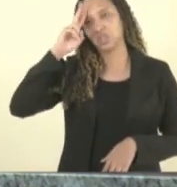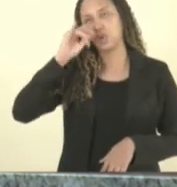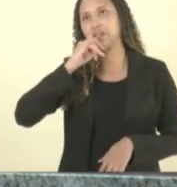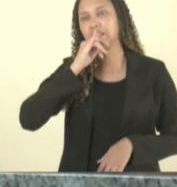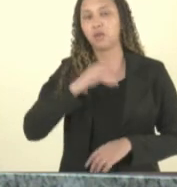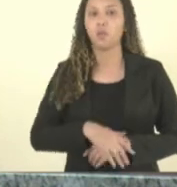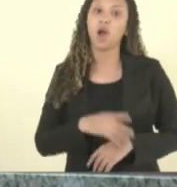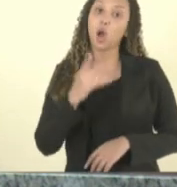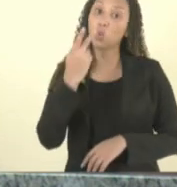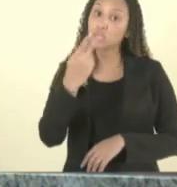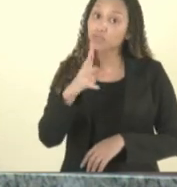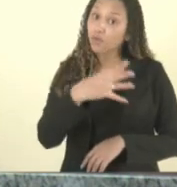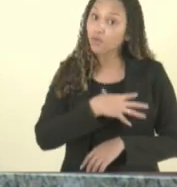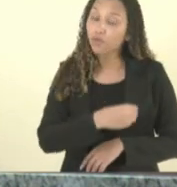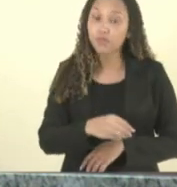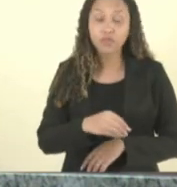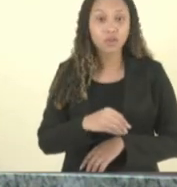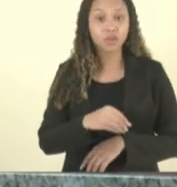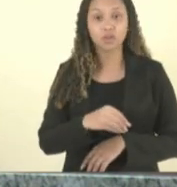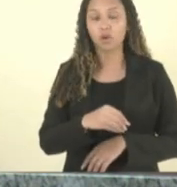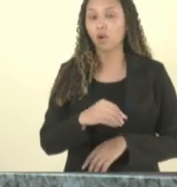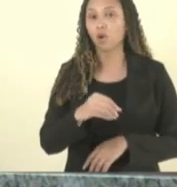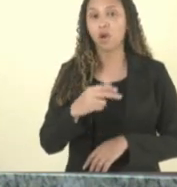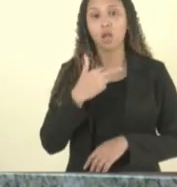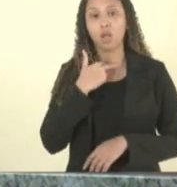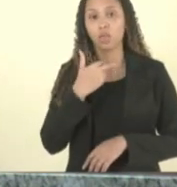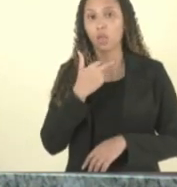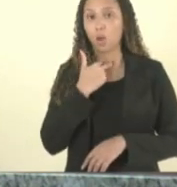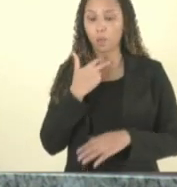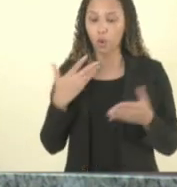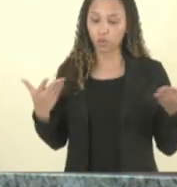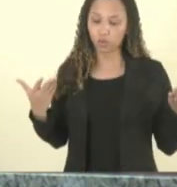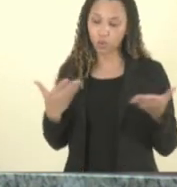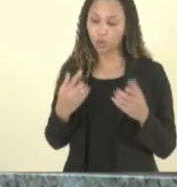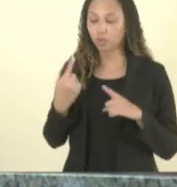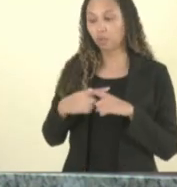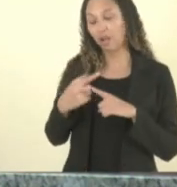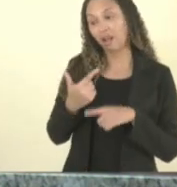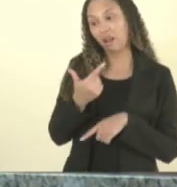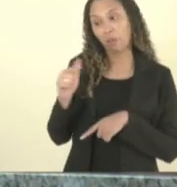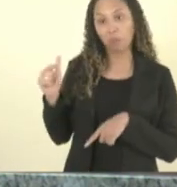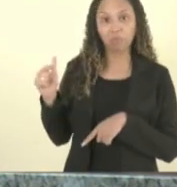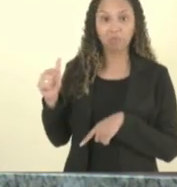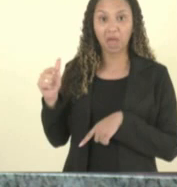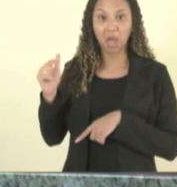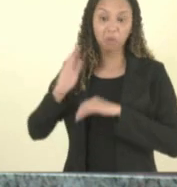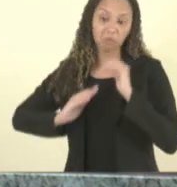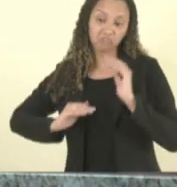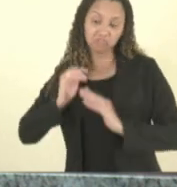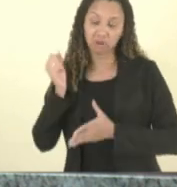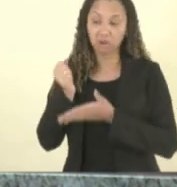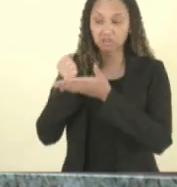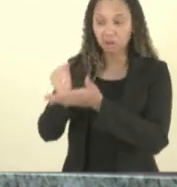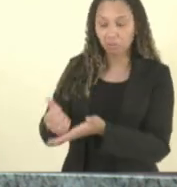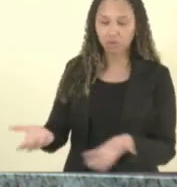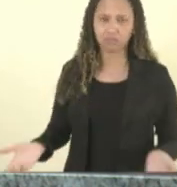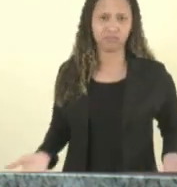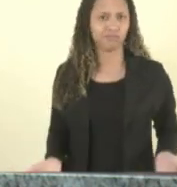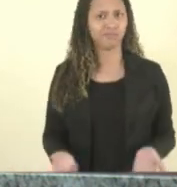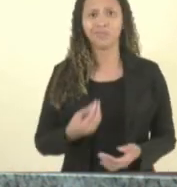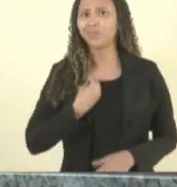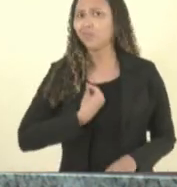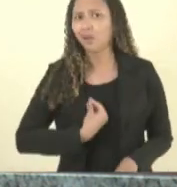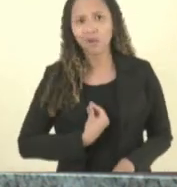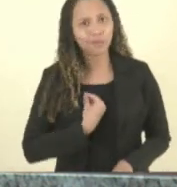seu filho não vai poder ficar hoje porque nós não temos estudante profissional de apoio não existe